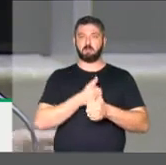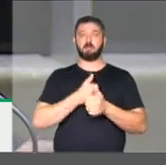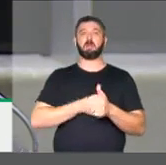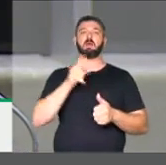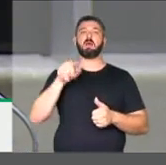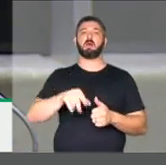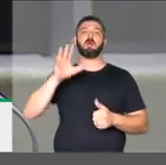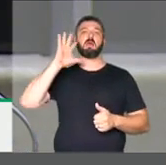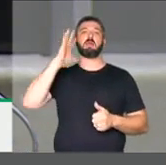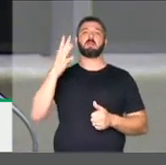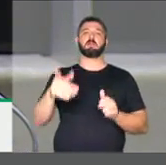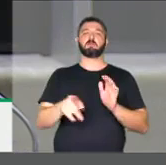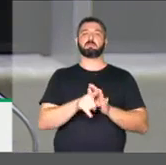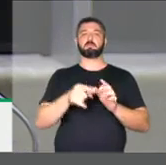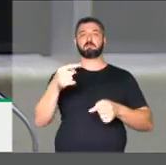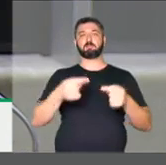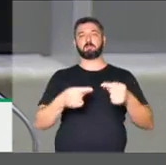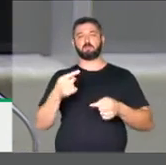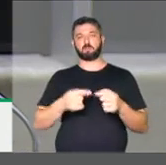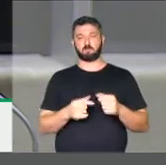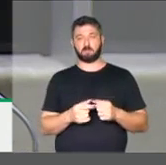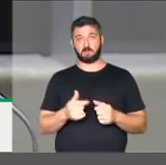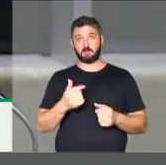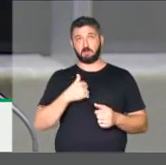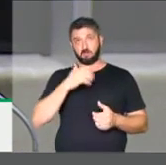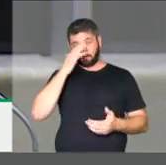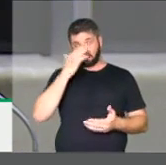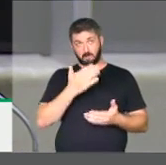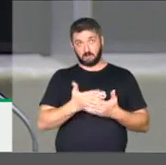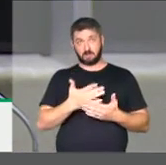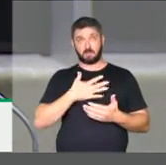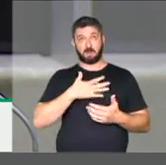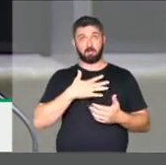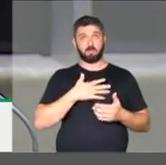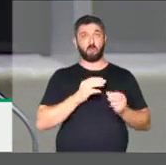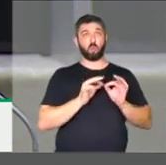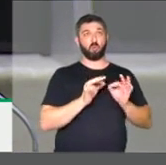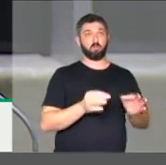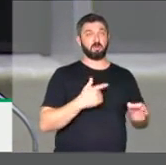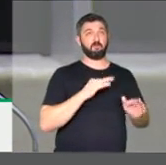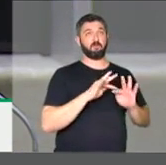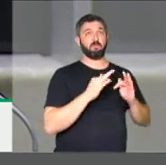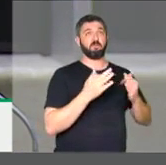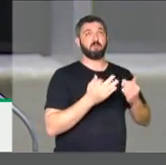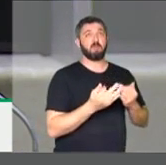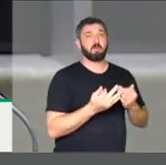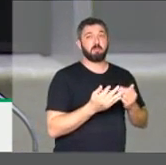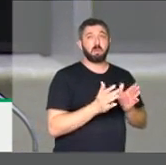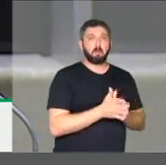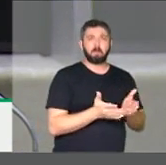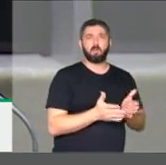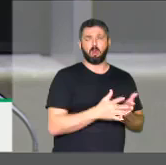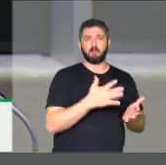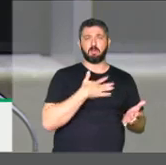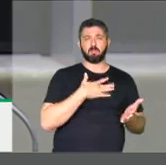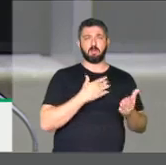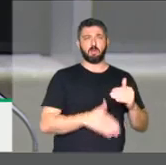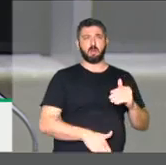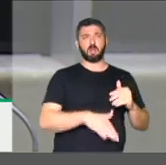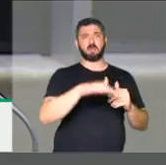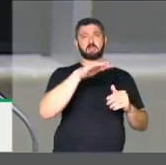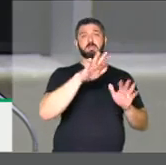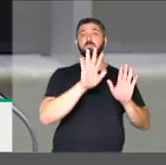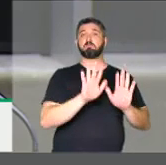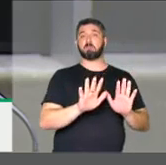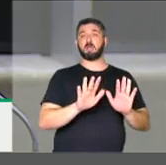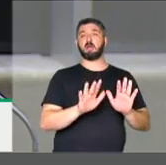passa pela decisão dos políticos. Acredito que minha origem humilde, de família extremamente pobre, mas